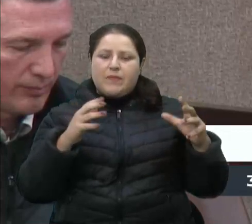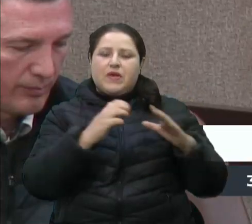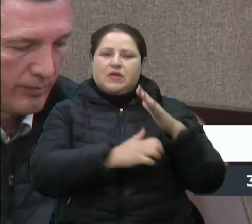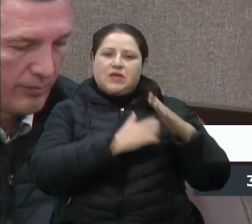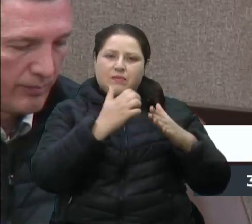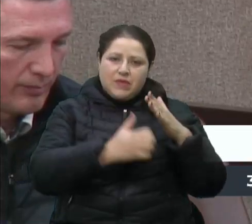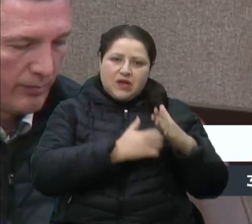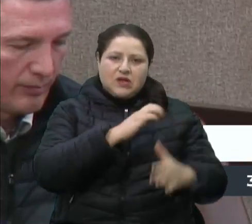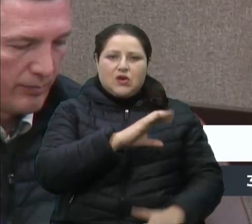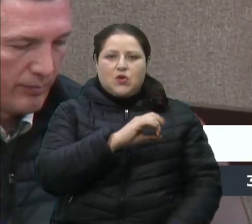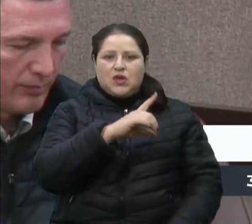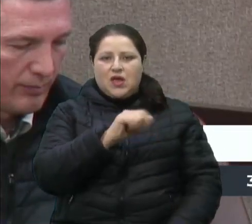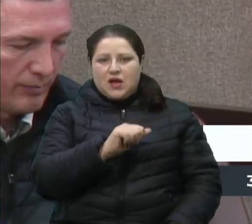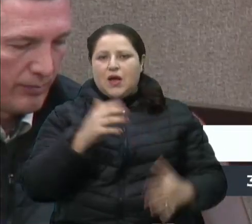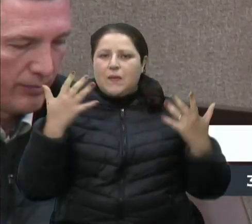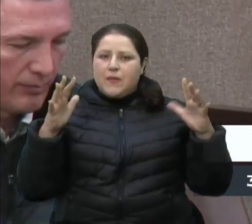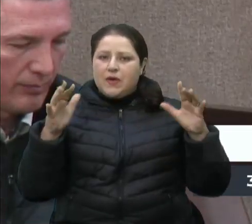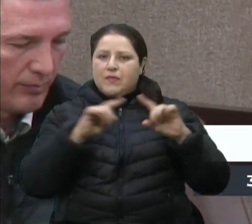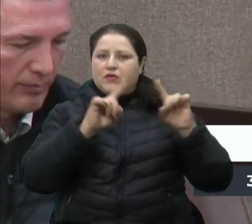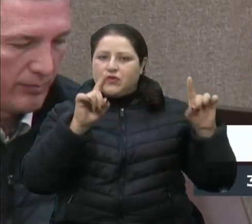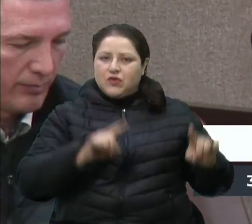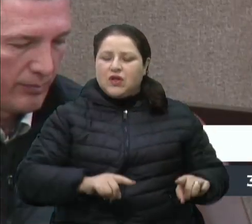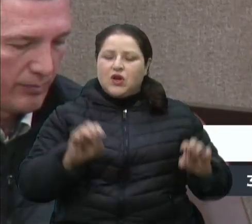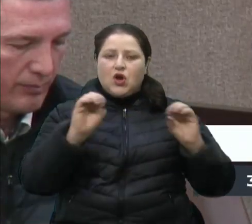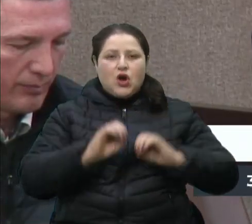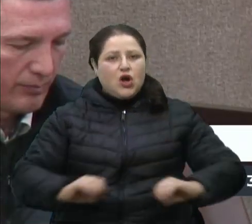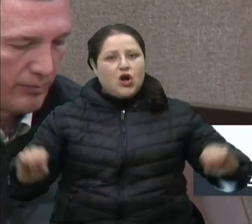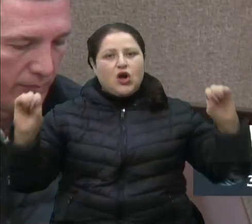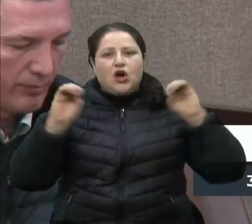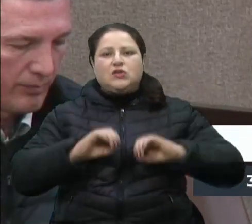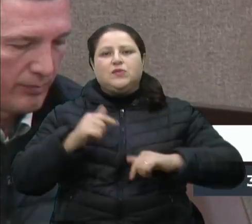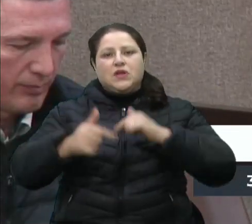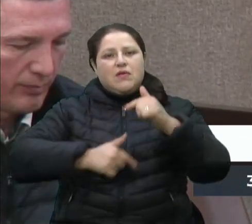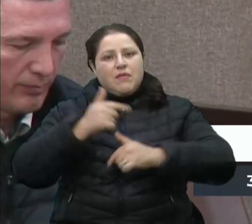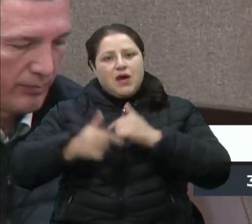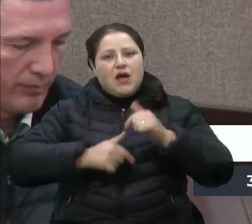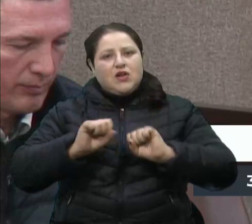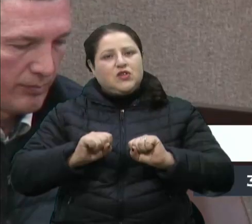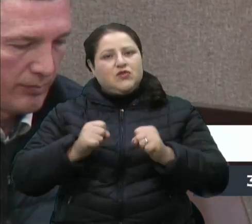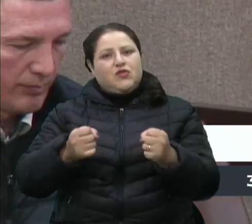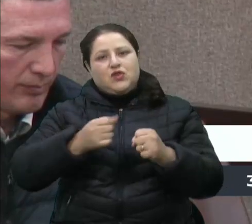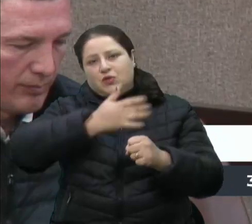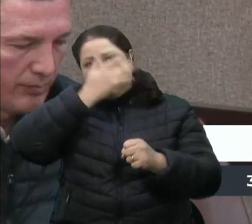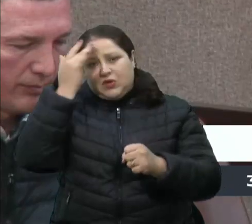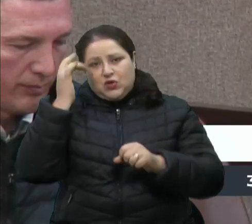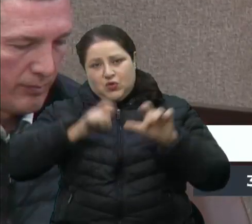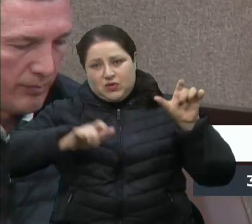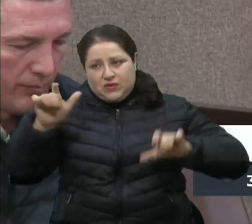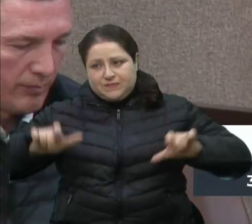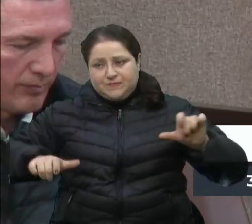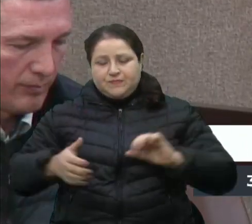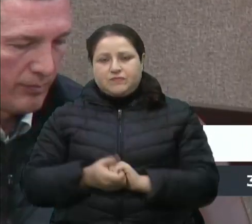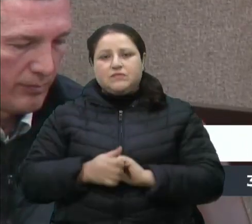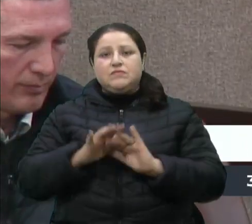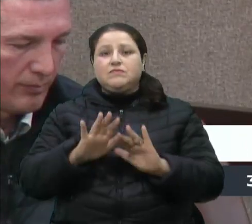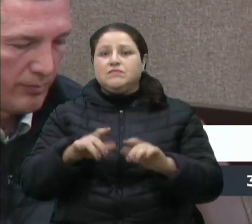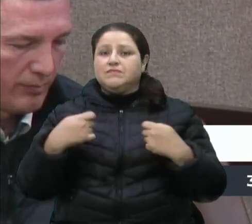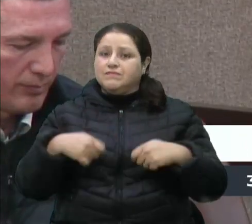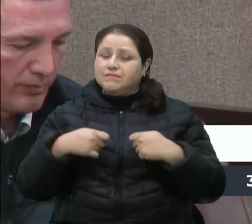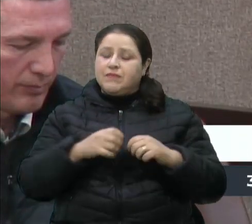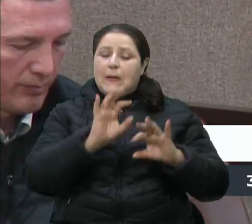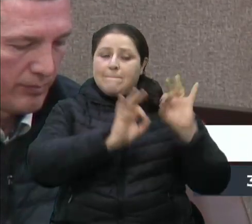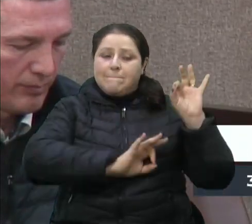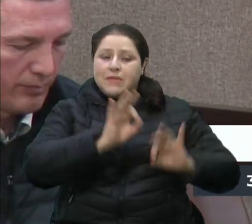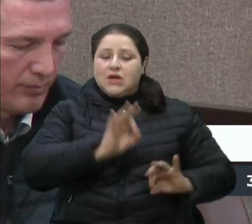trabalhadores da Codeca. Sensacional a dedicação e o esforço das pessoas. Mas precisamos, senhor presidente, de plano de